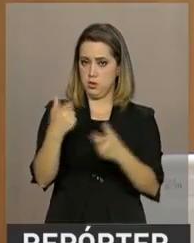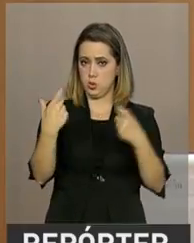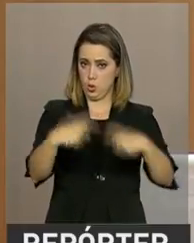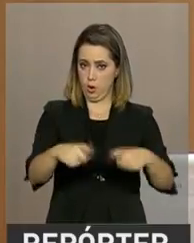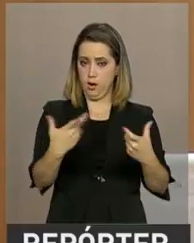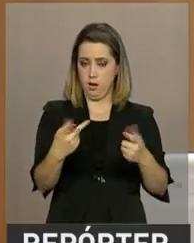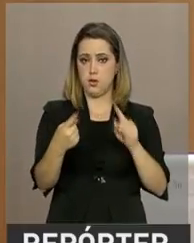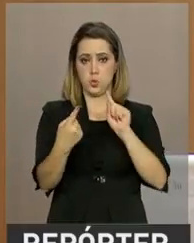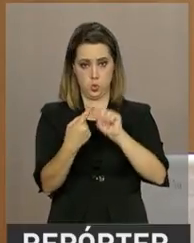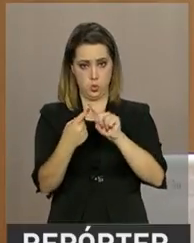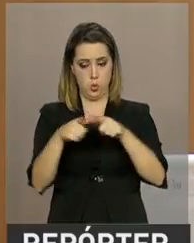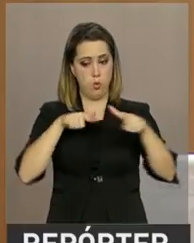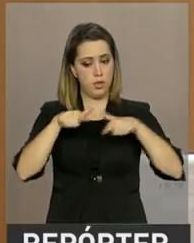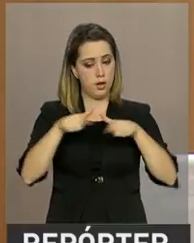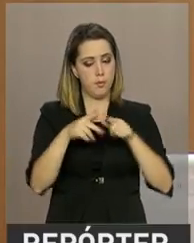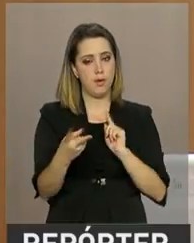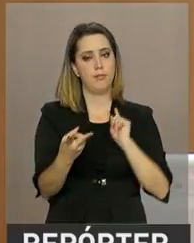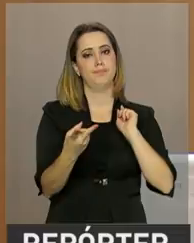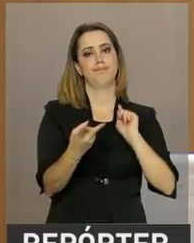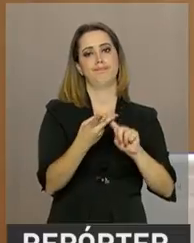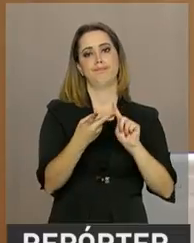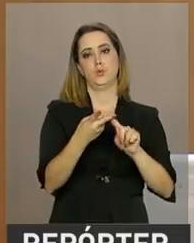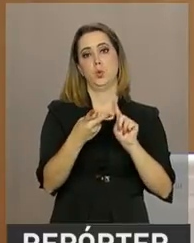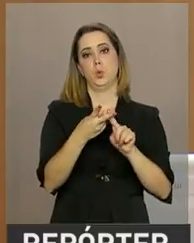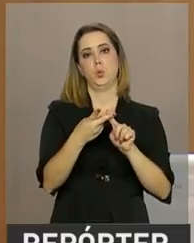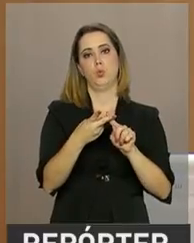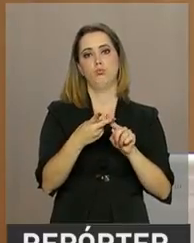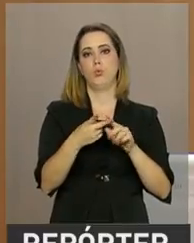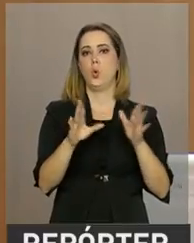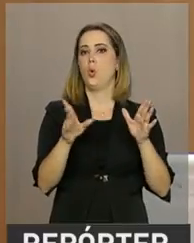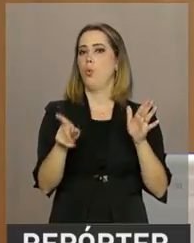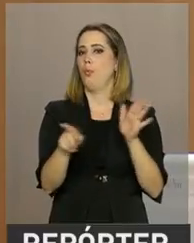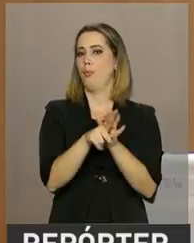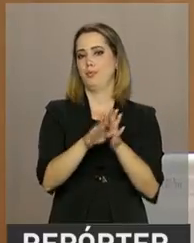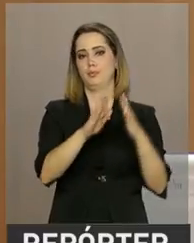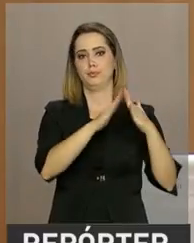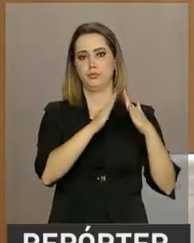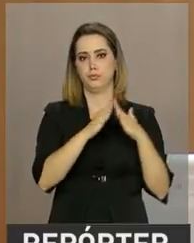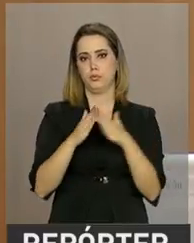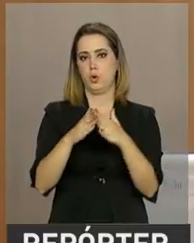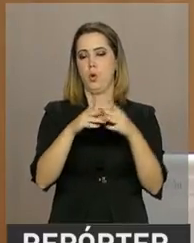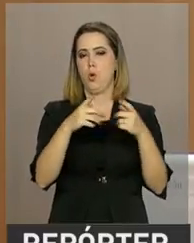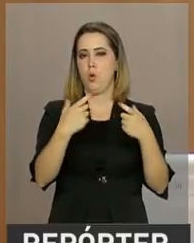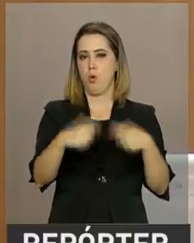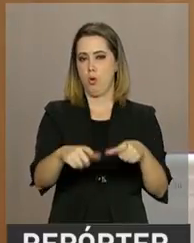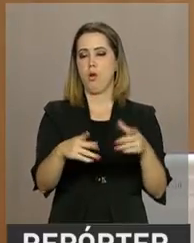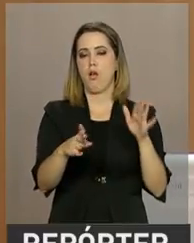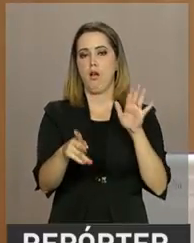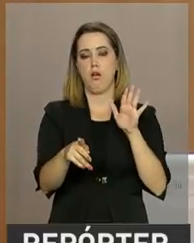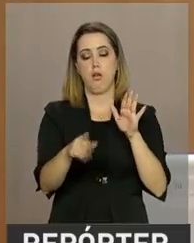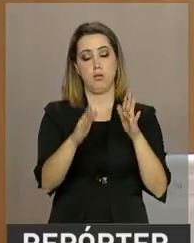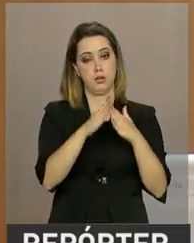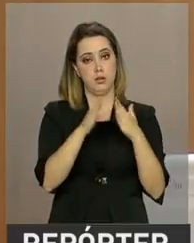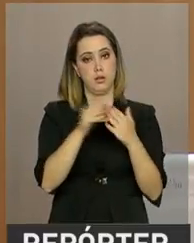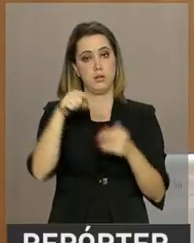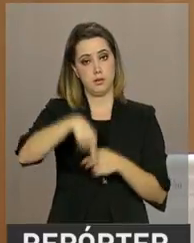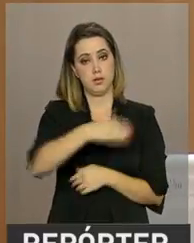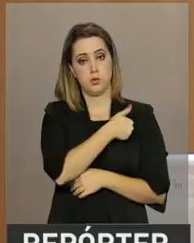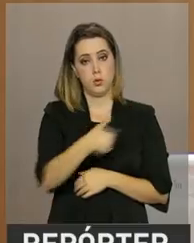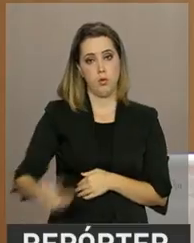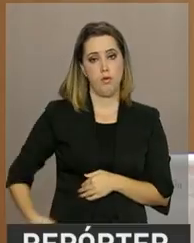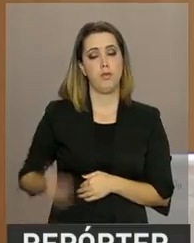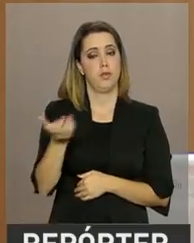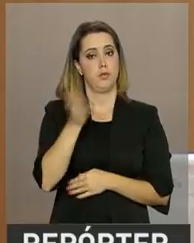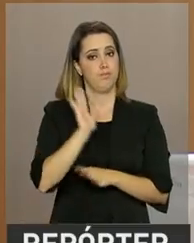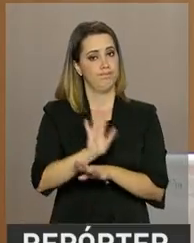o trabalho e o outro o endereço de moradia. Esse governo vem trabalhando arduamente para